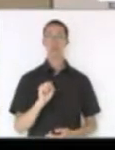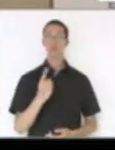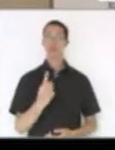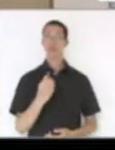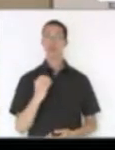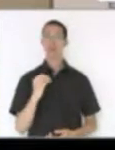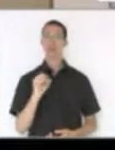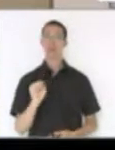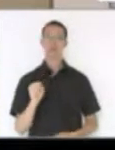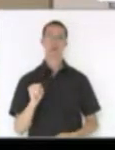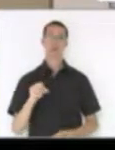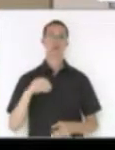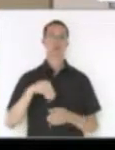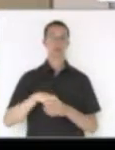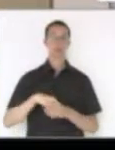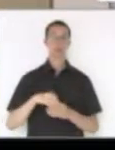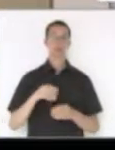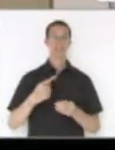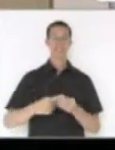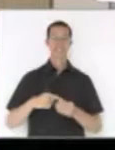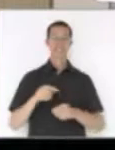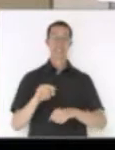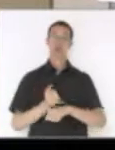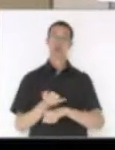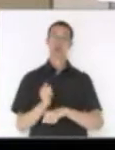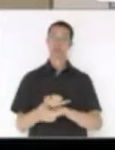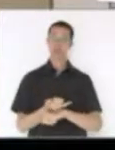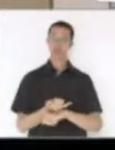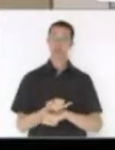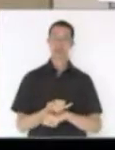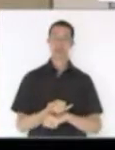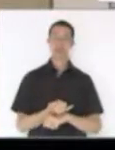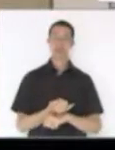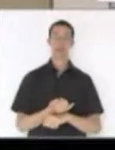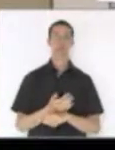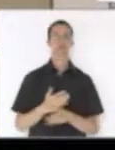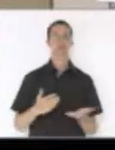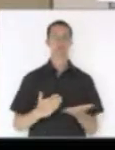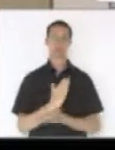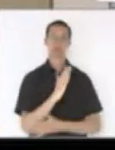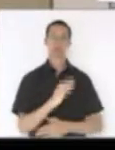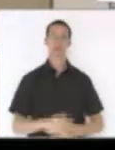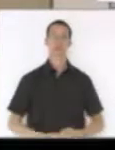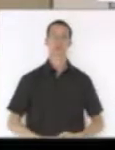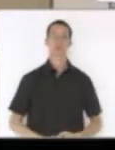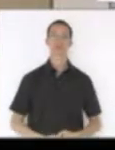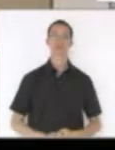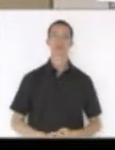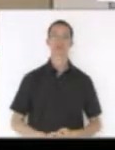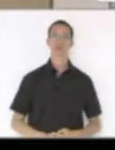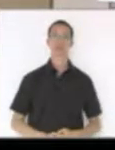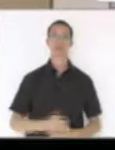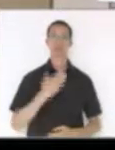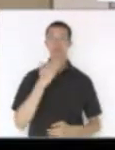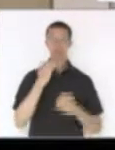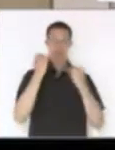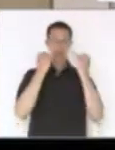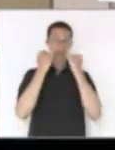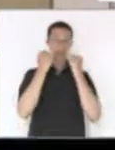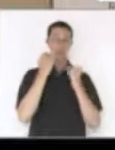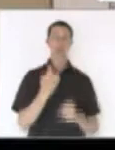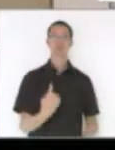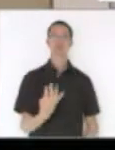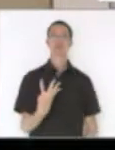discussão, não haveria o que que discutir em votação, quem tiver de acordo permaneça como está aprovado. Pedido de informação 140,